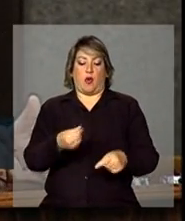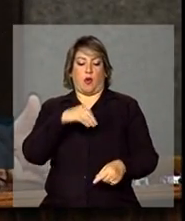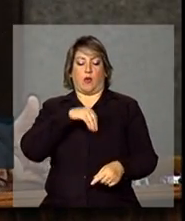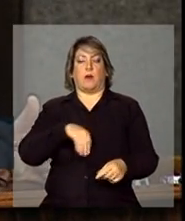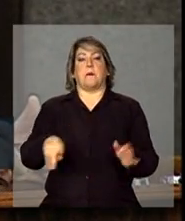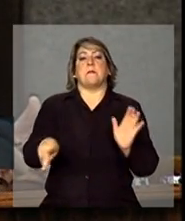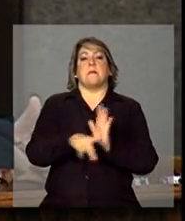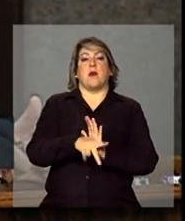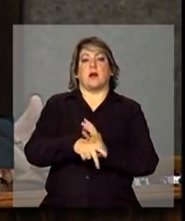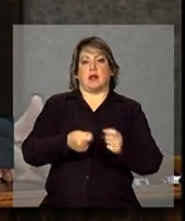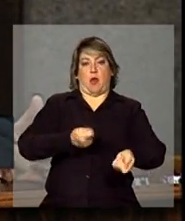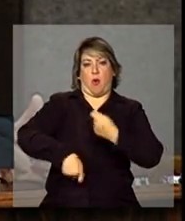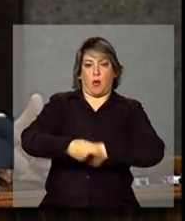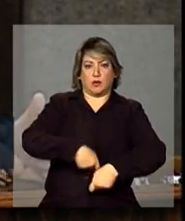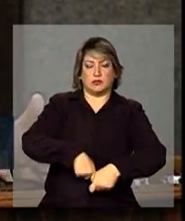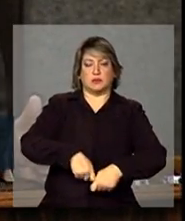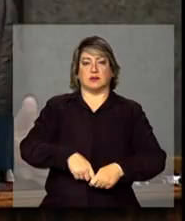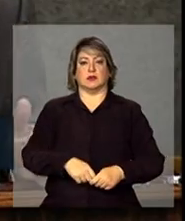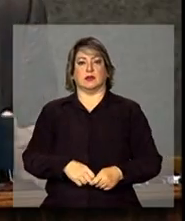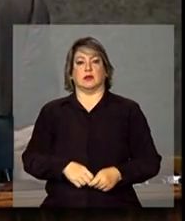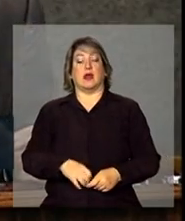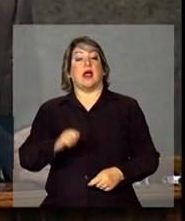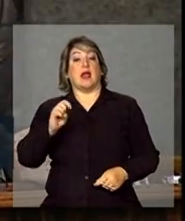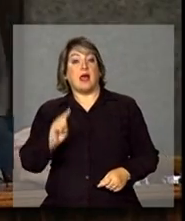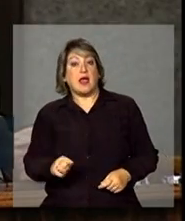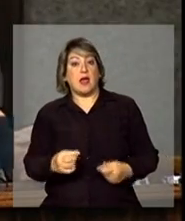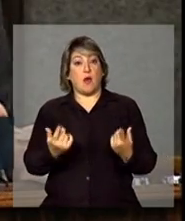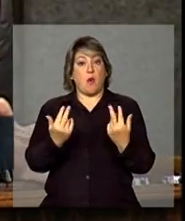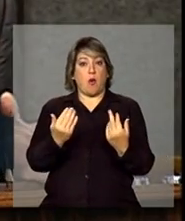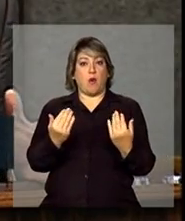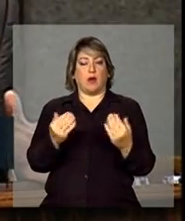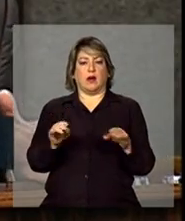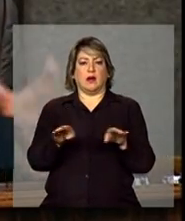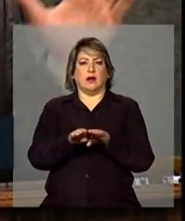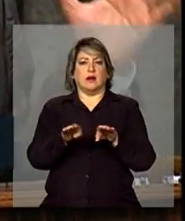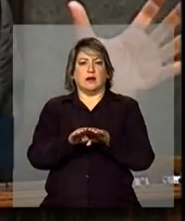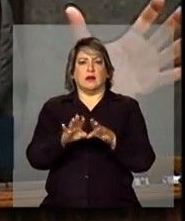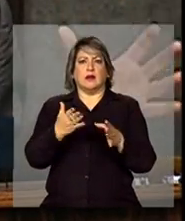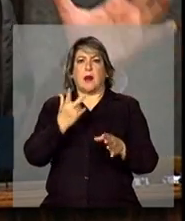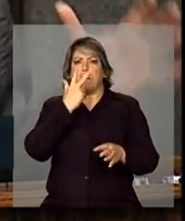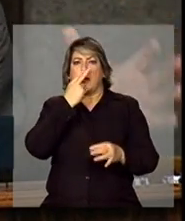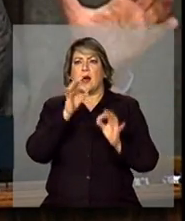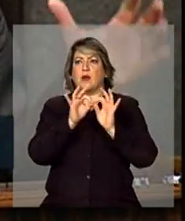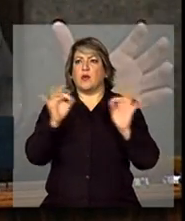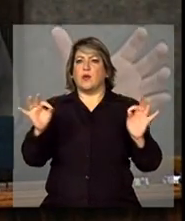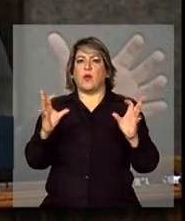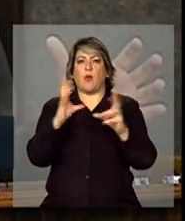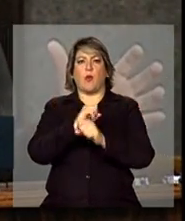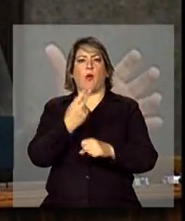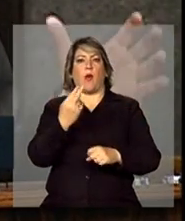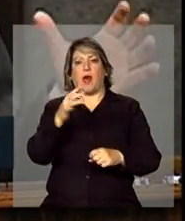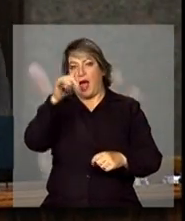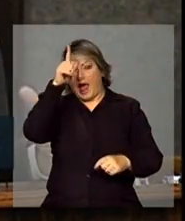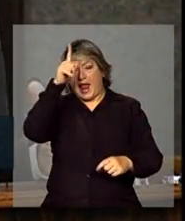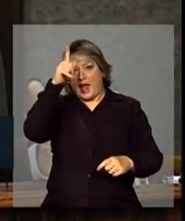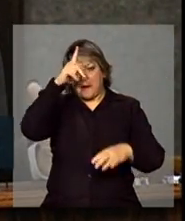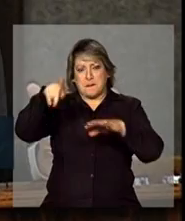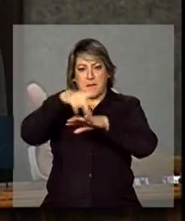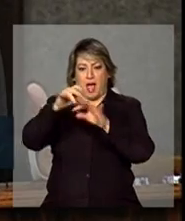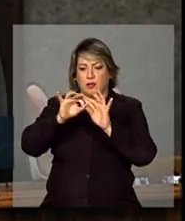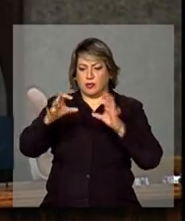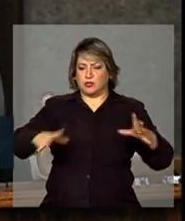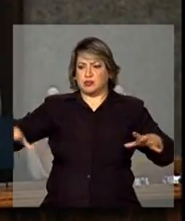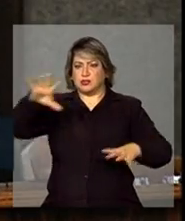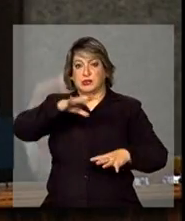e os empregadores, é do tamanho do que a Alemanha como um todo gera de emprego no seu